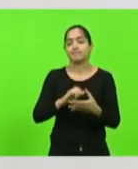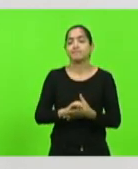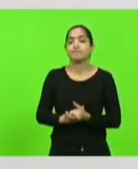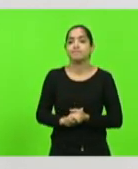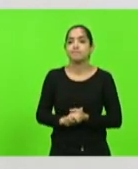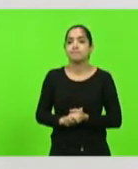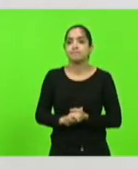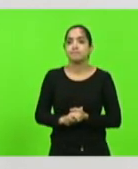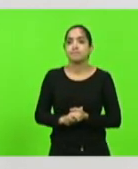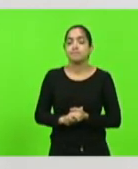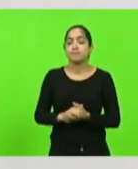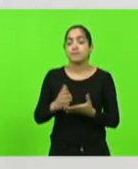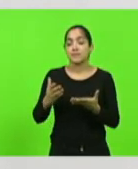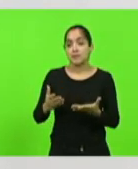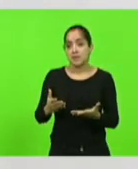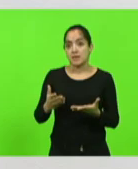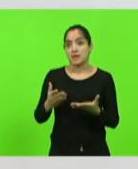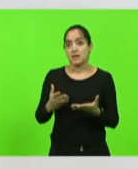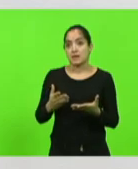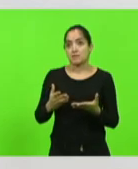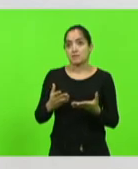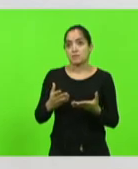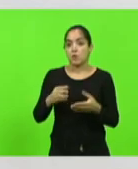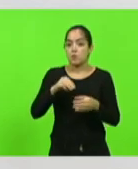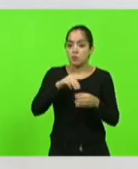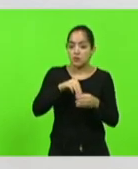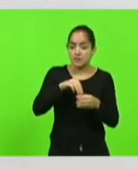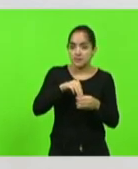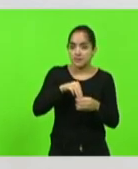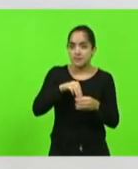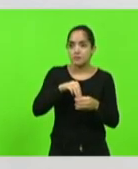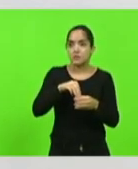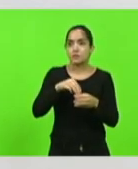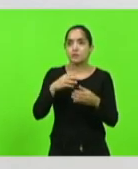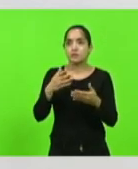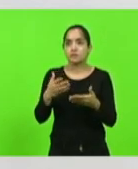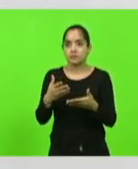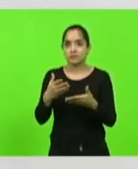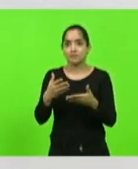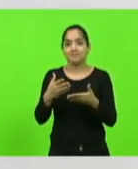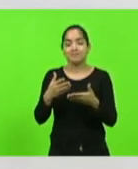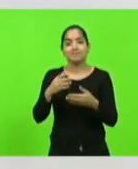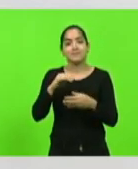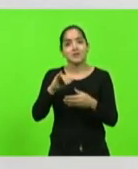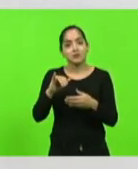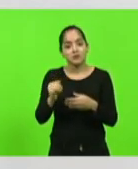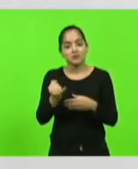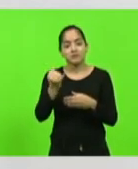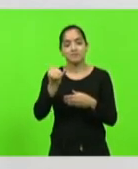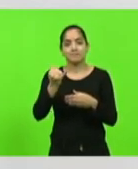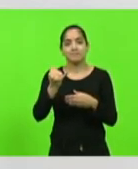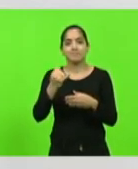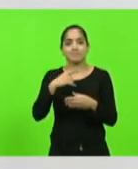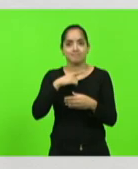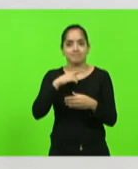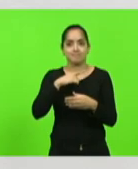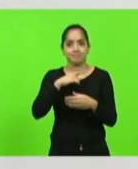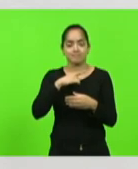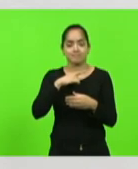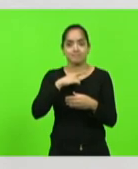cidade ou seja município que eu tive a oportunidade de